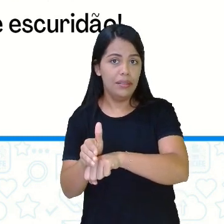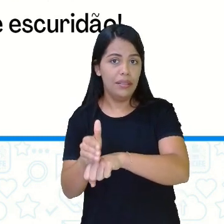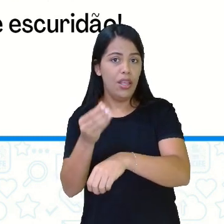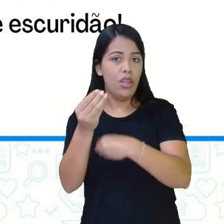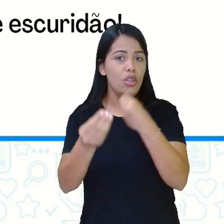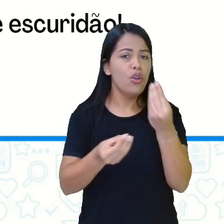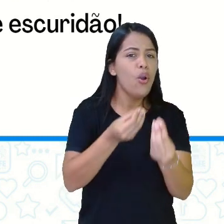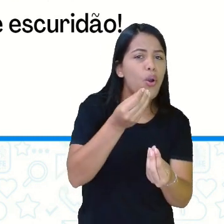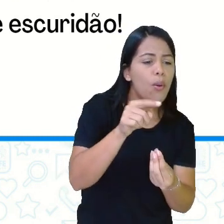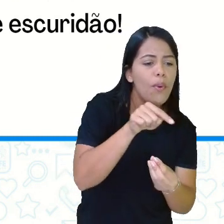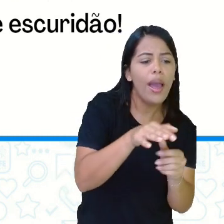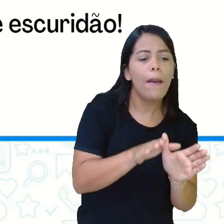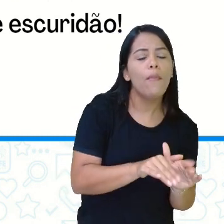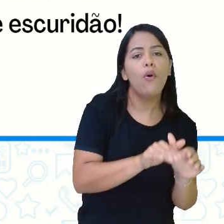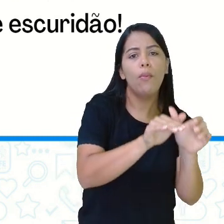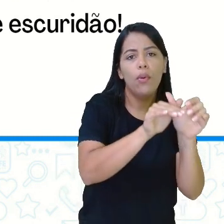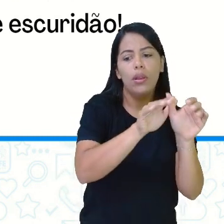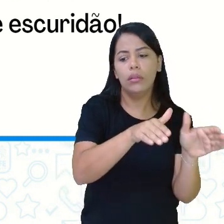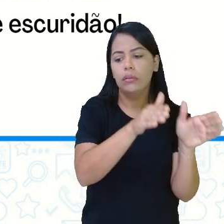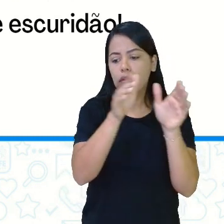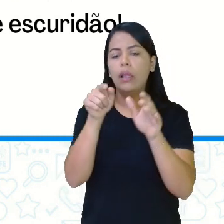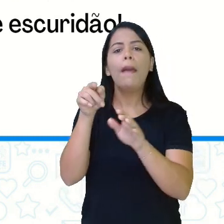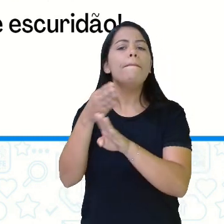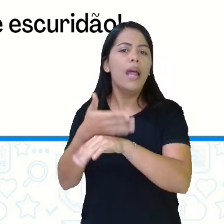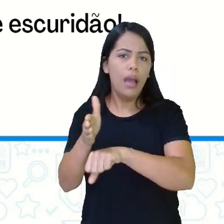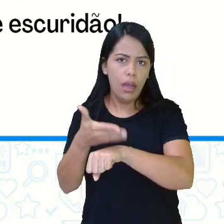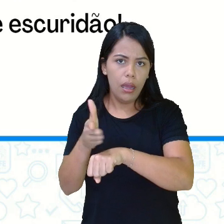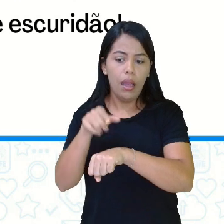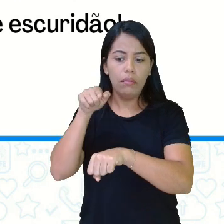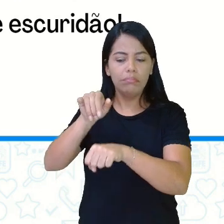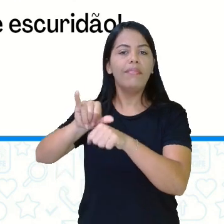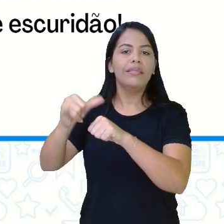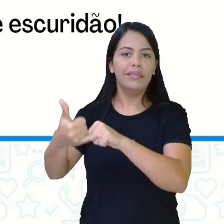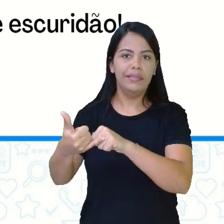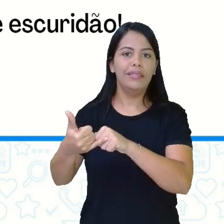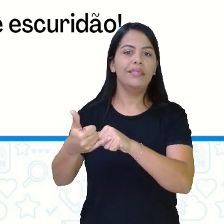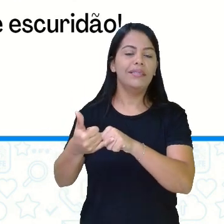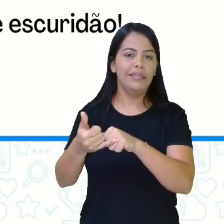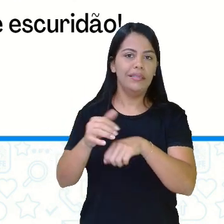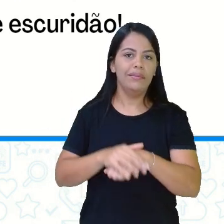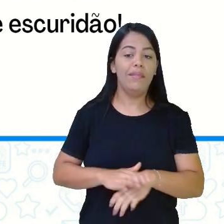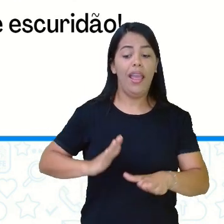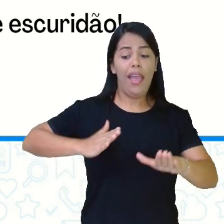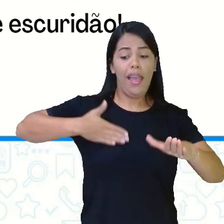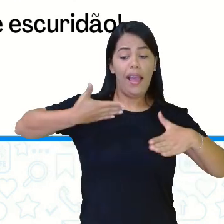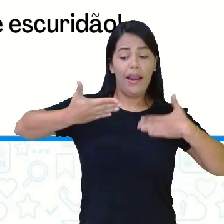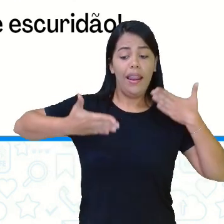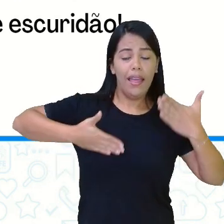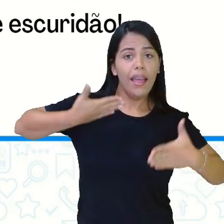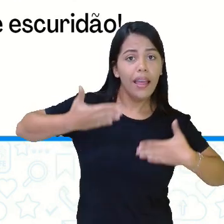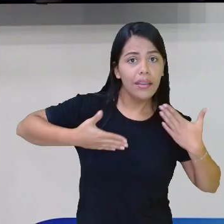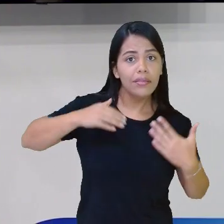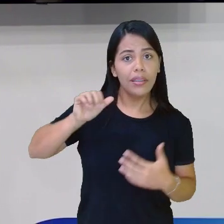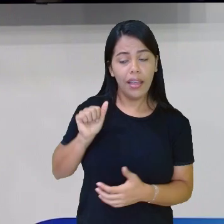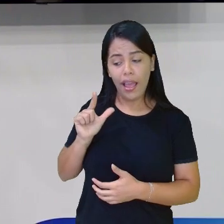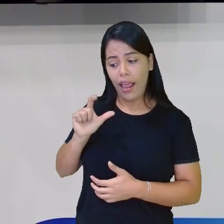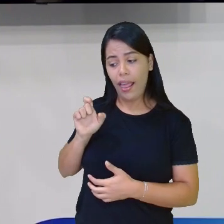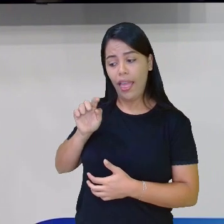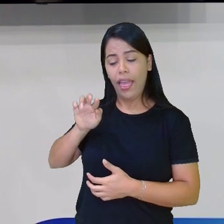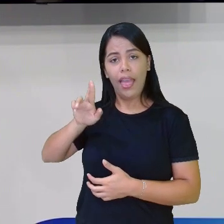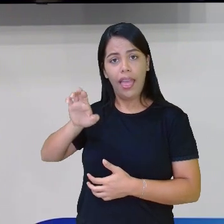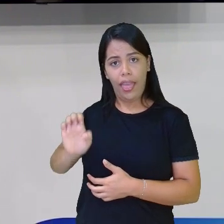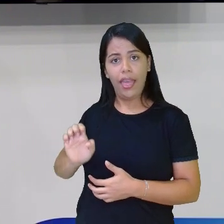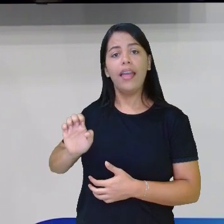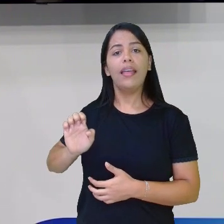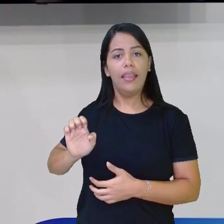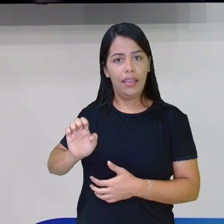Brancas, não é? É o adjetivo branco aí, tá? São alegres e francas. Olha só. As borboletas brancas são